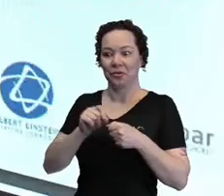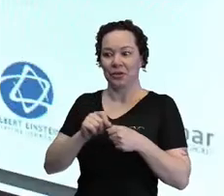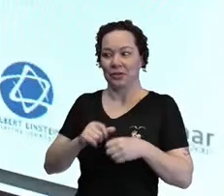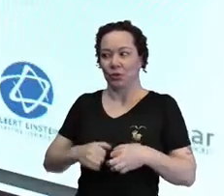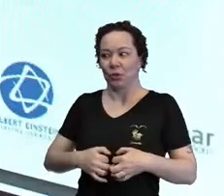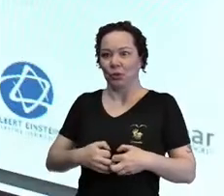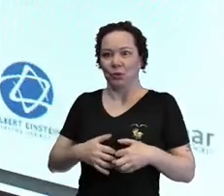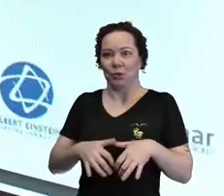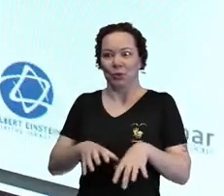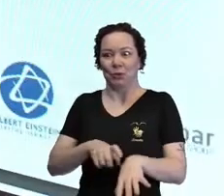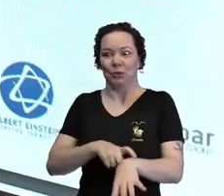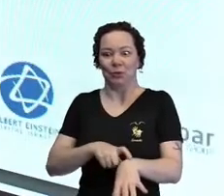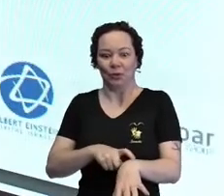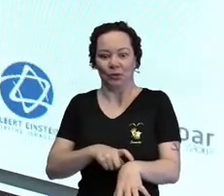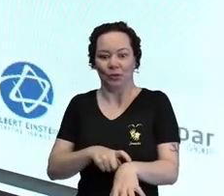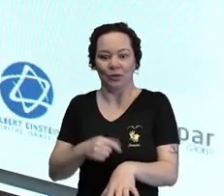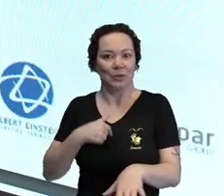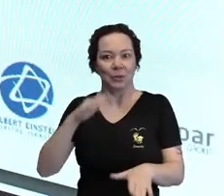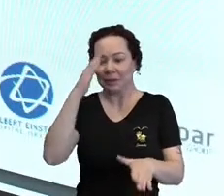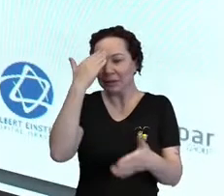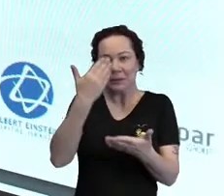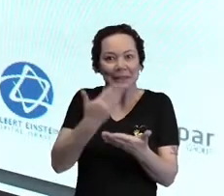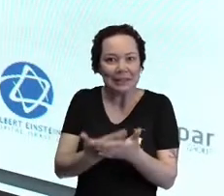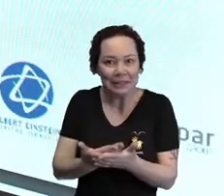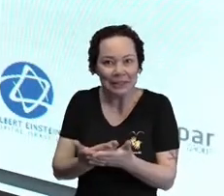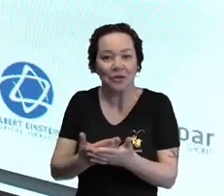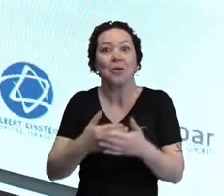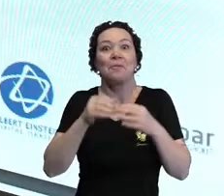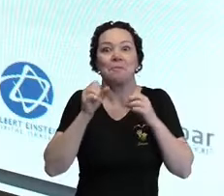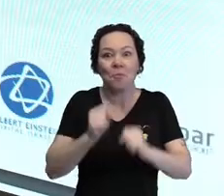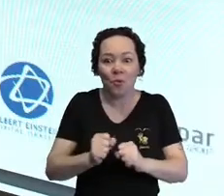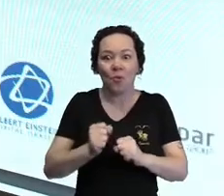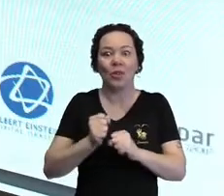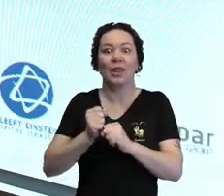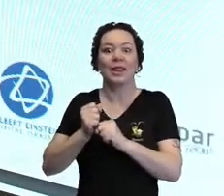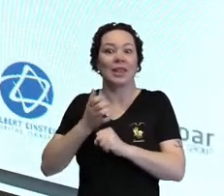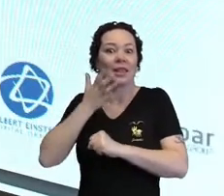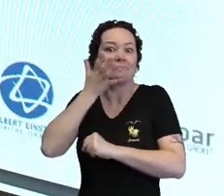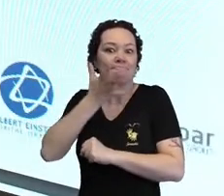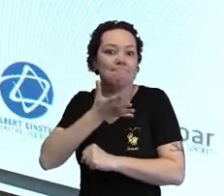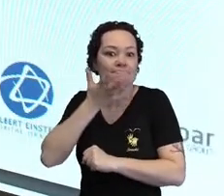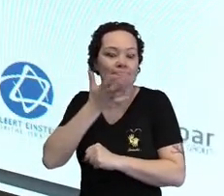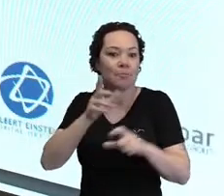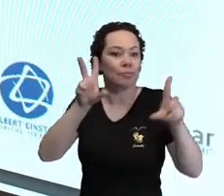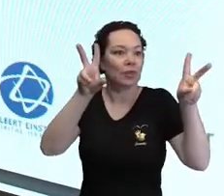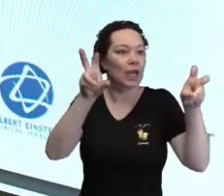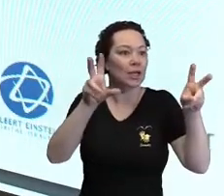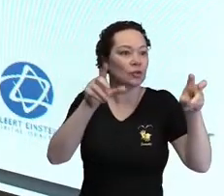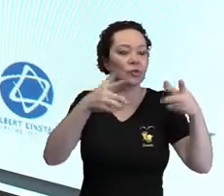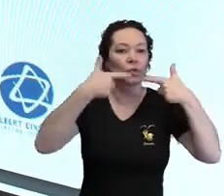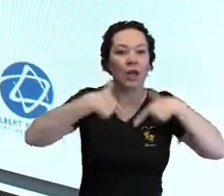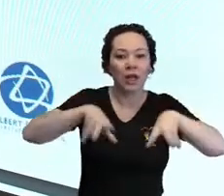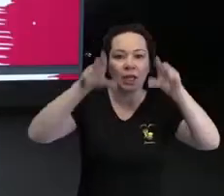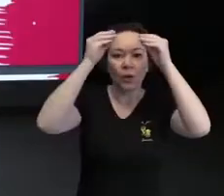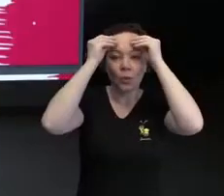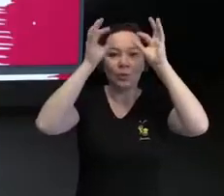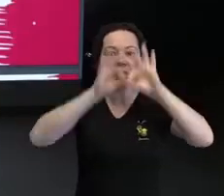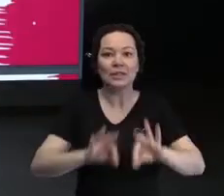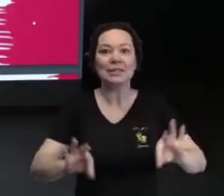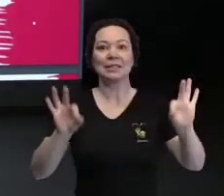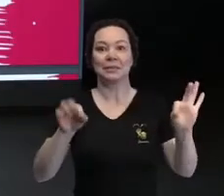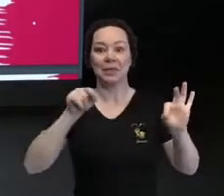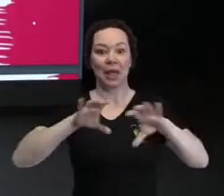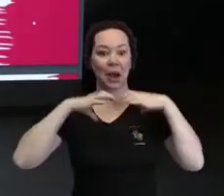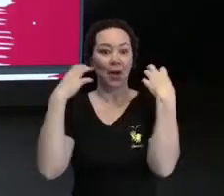na barriga e falou assim, eu não acredito que a gente vai poder falar sobre linguagem simples num evento de tanta importância, porque é um tema